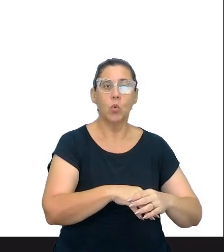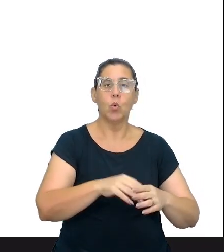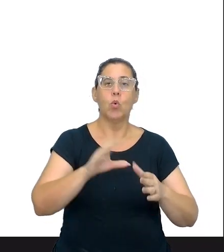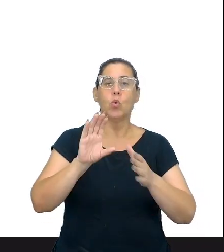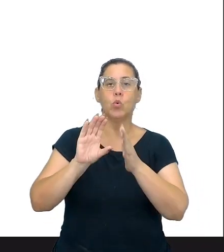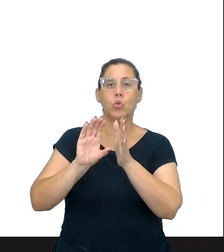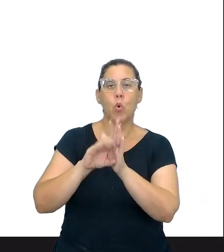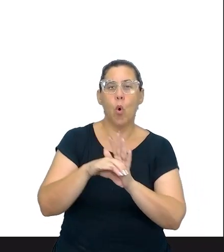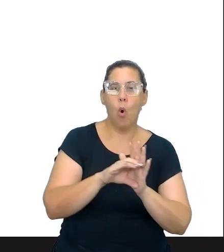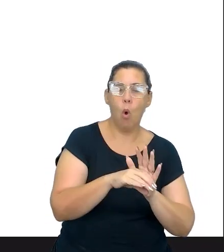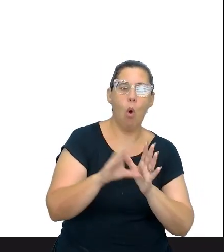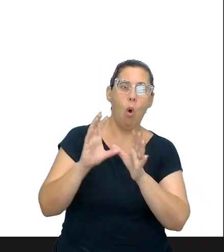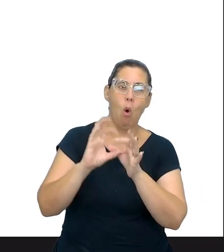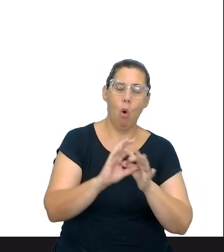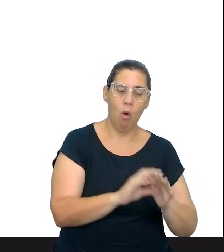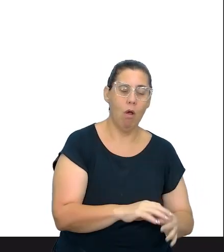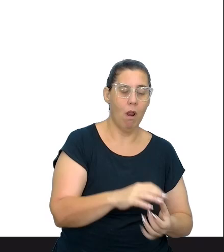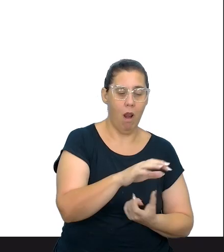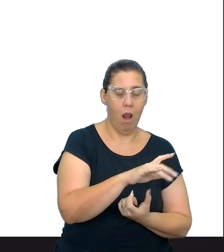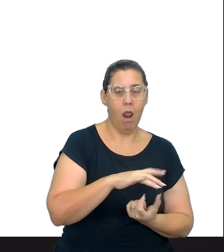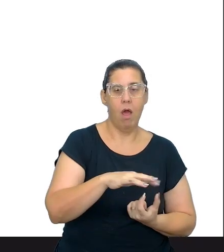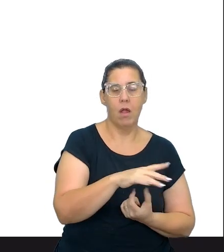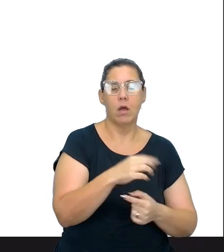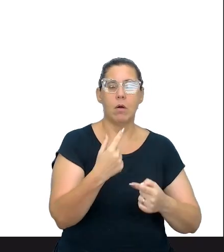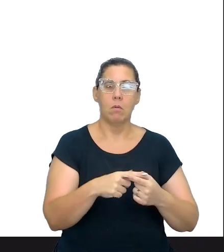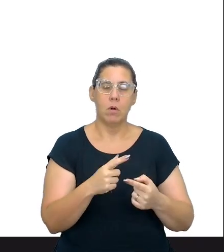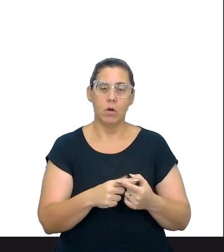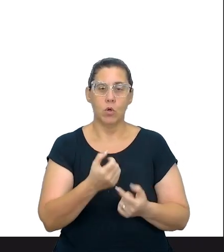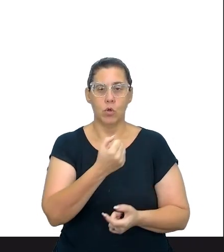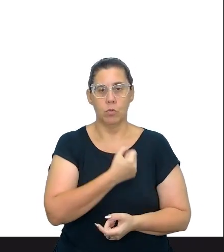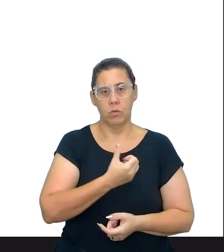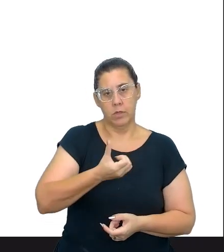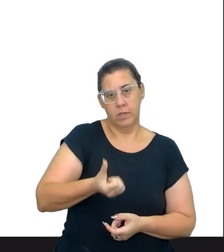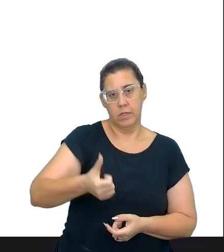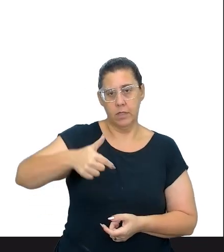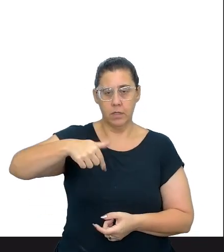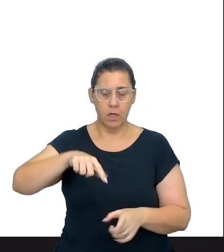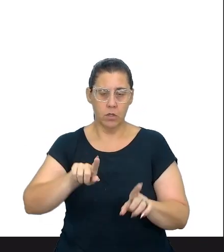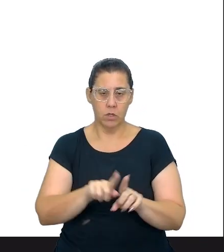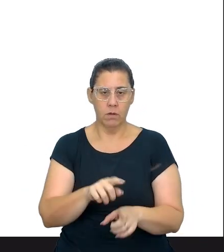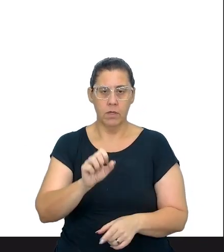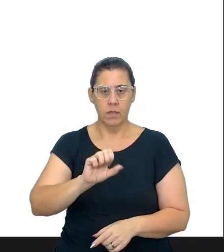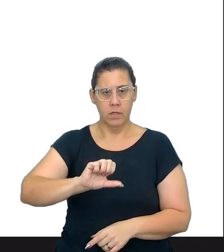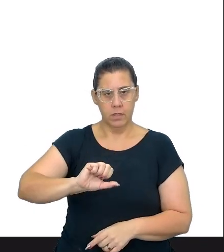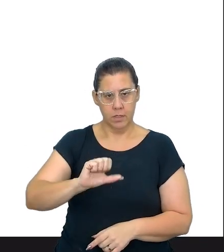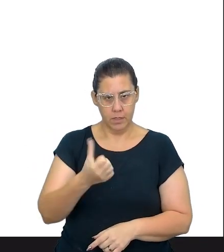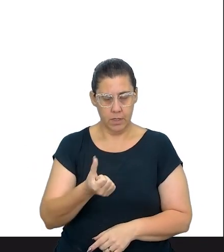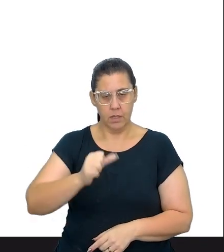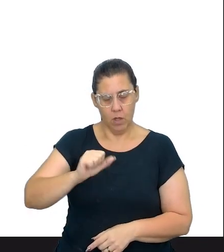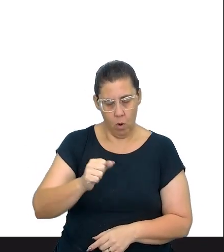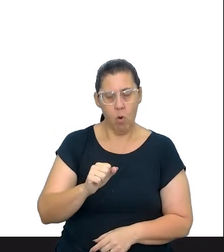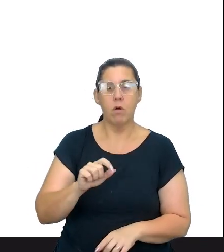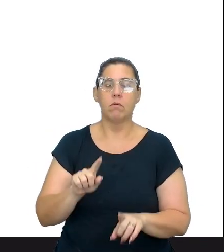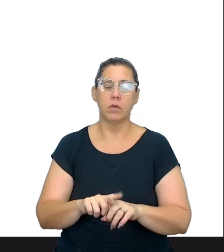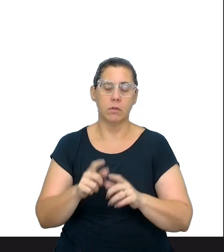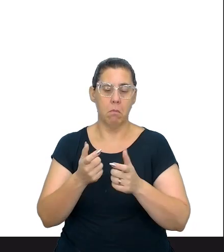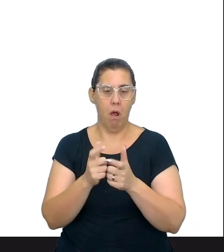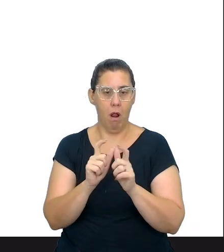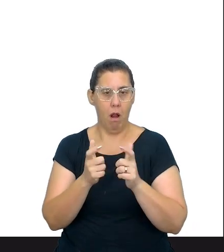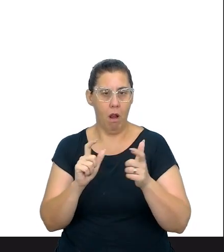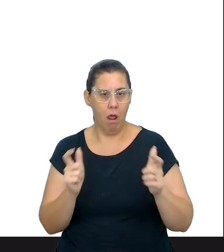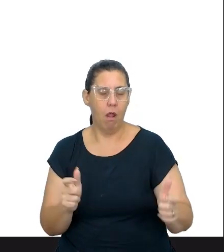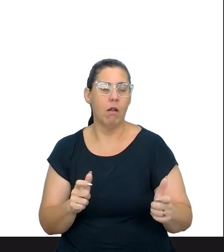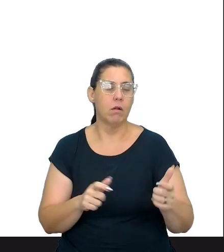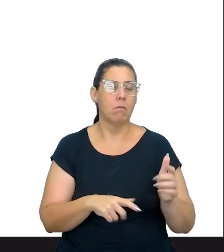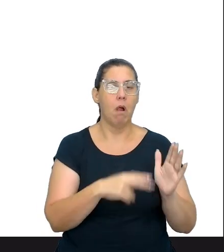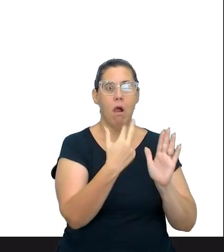de letramento, né? Por quê? Lá na página 67 e 68, ele fala que permite a ampliação do